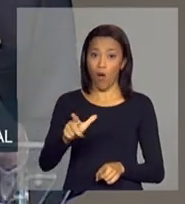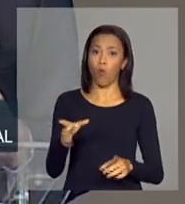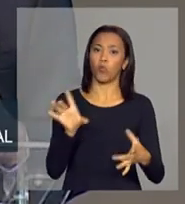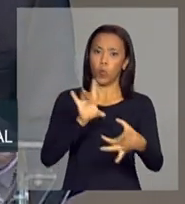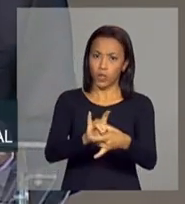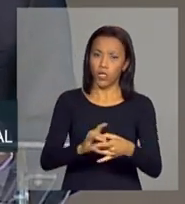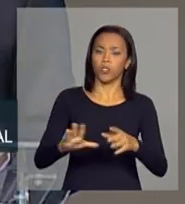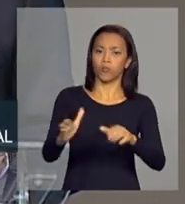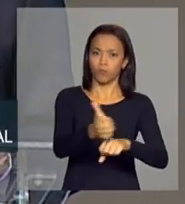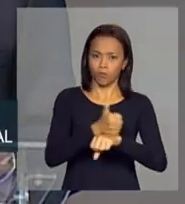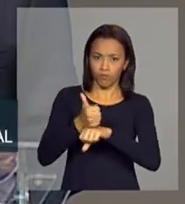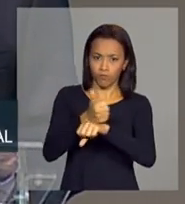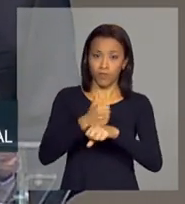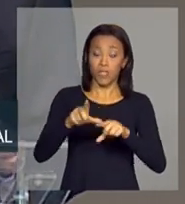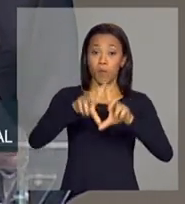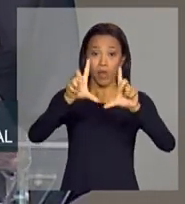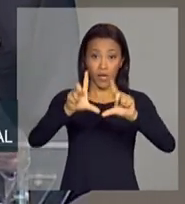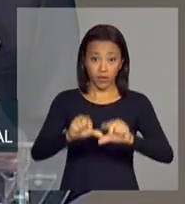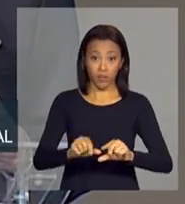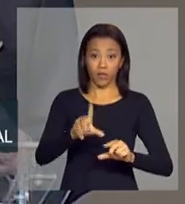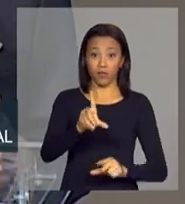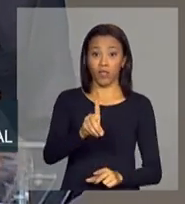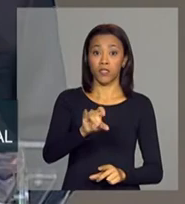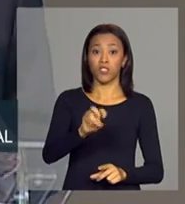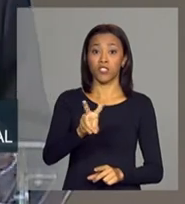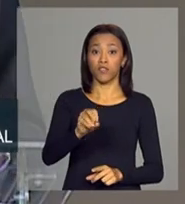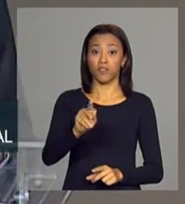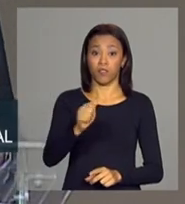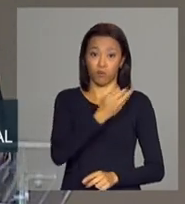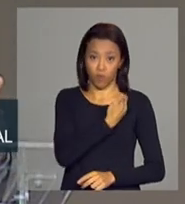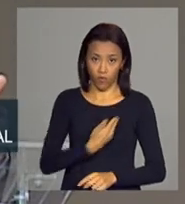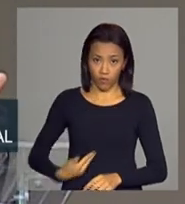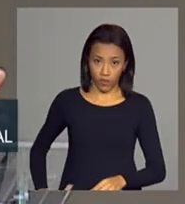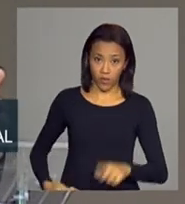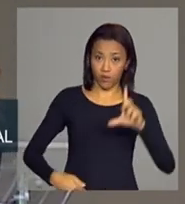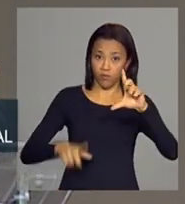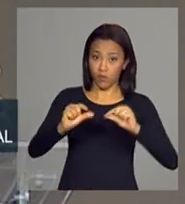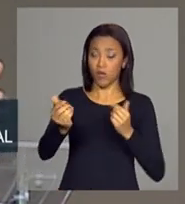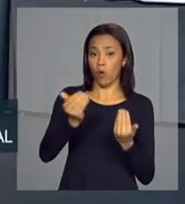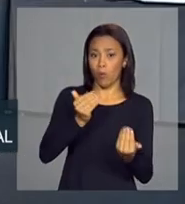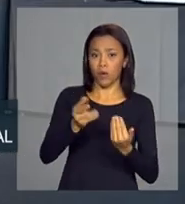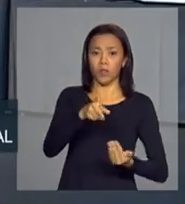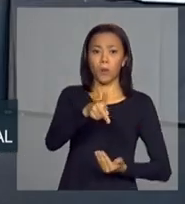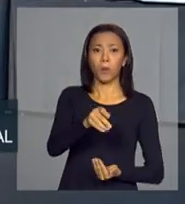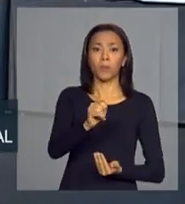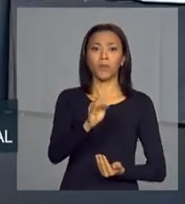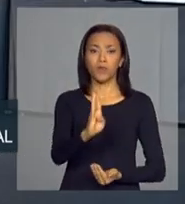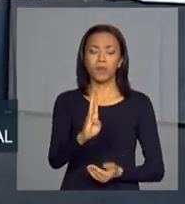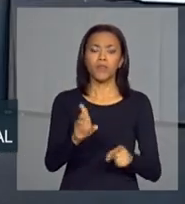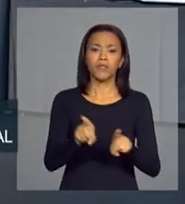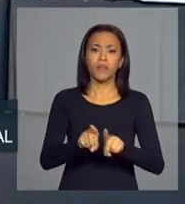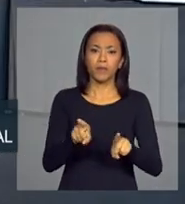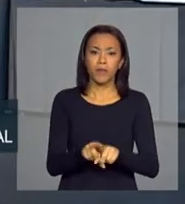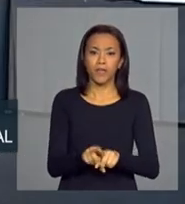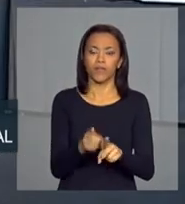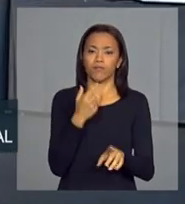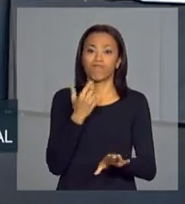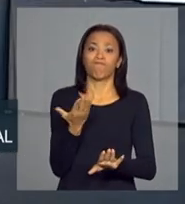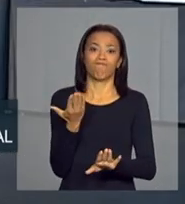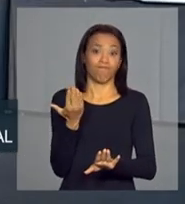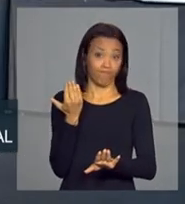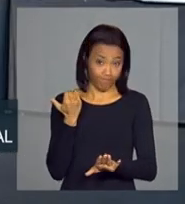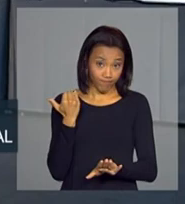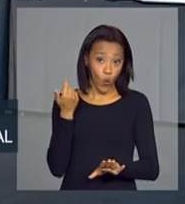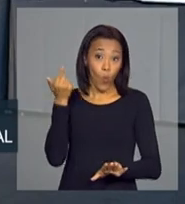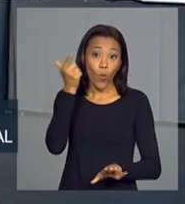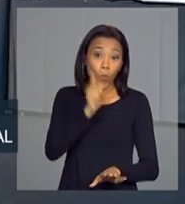uma redução da dívida pública líquida em relação ao PIB, e, recentemente, um ganho